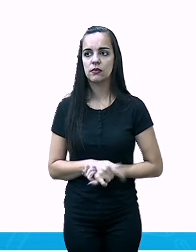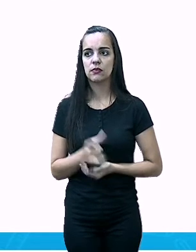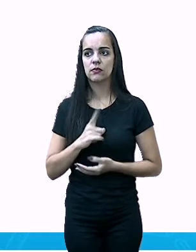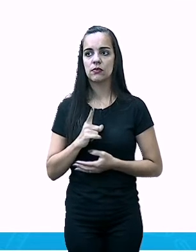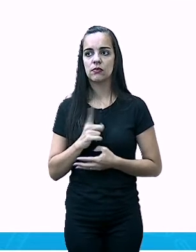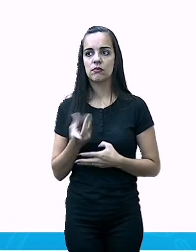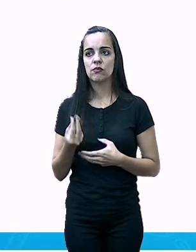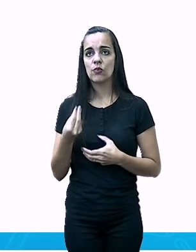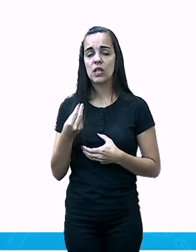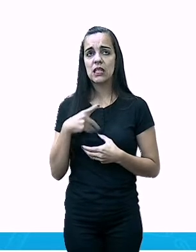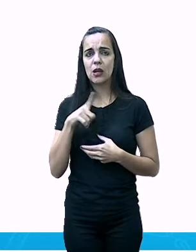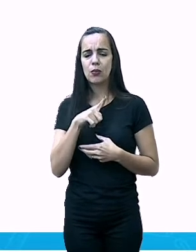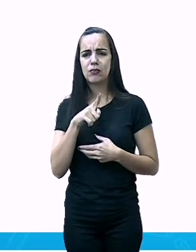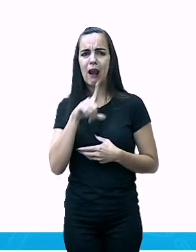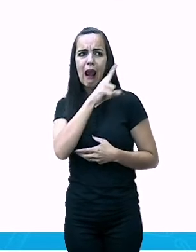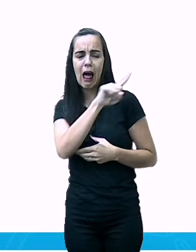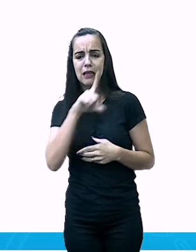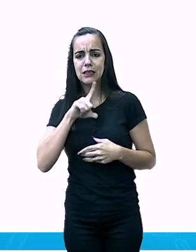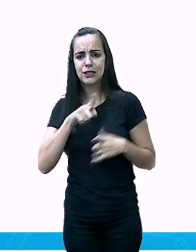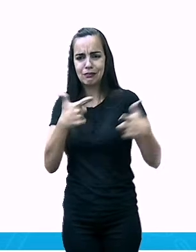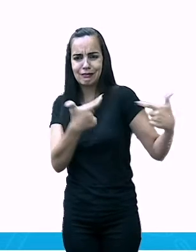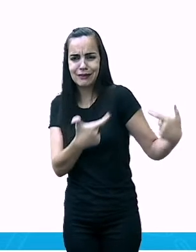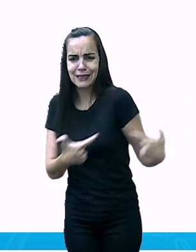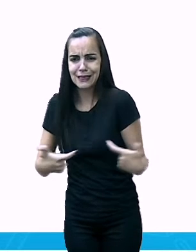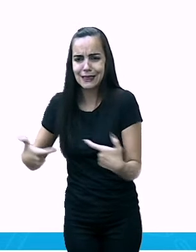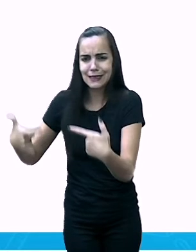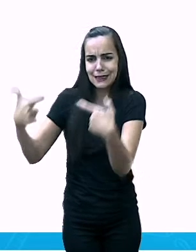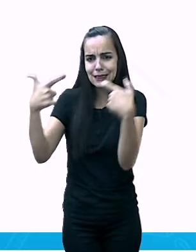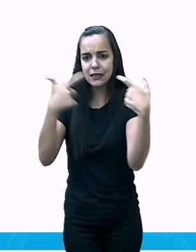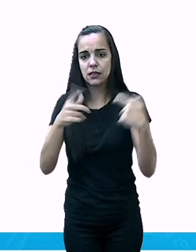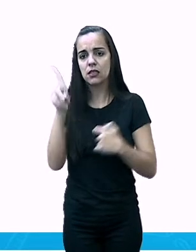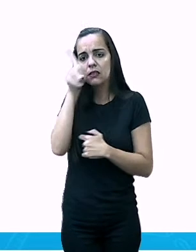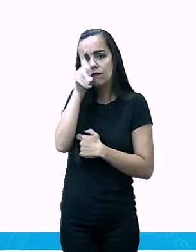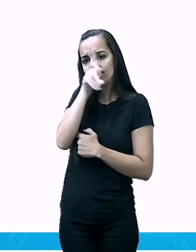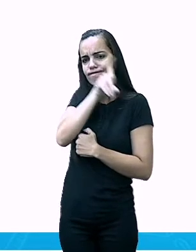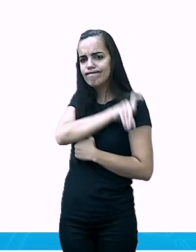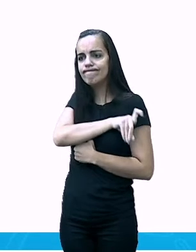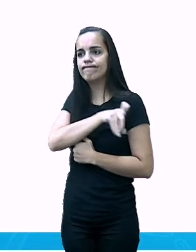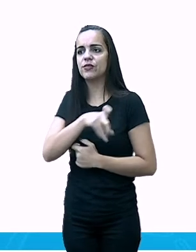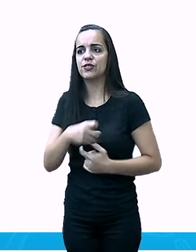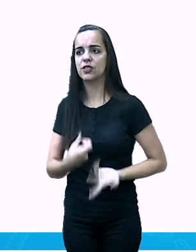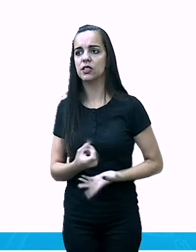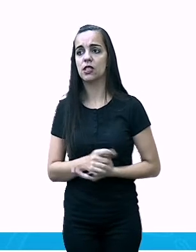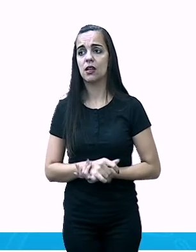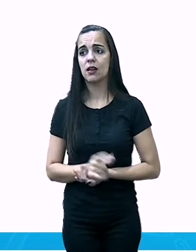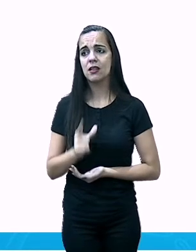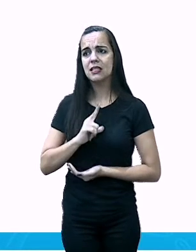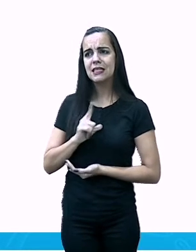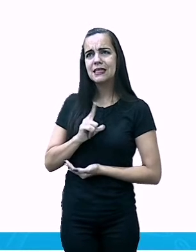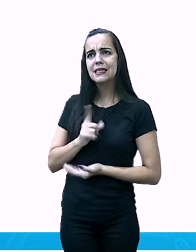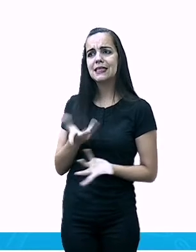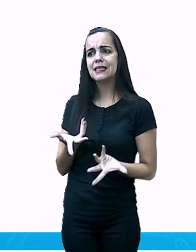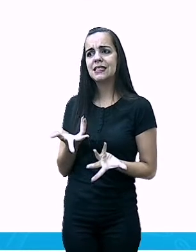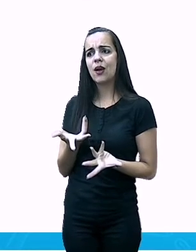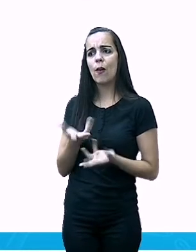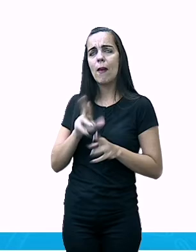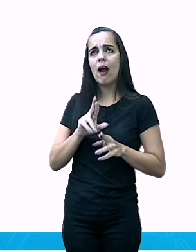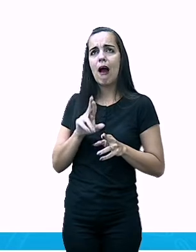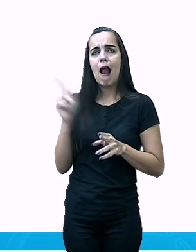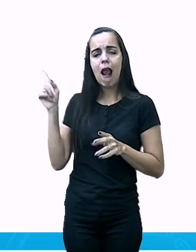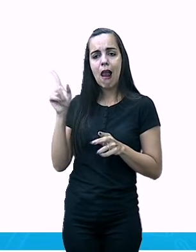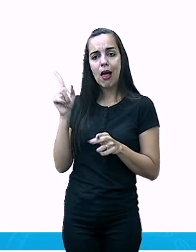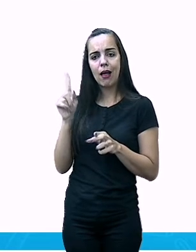guerra civil terrível. Então, são realidades diferentes. A realidade social,